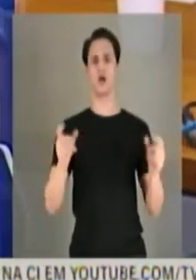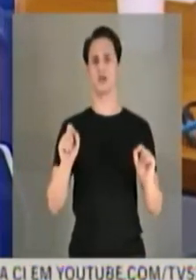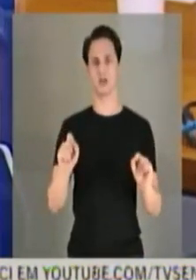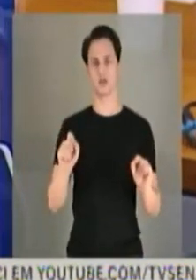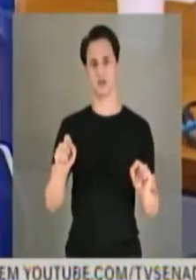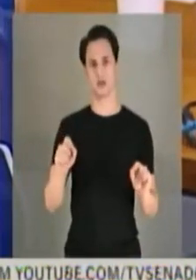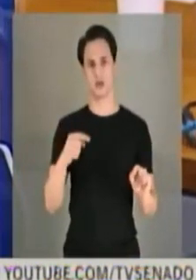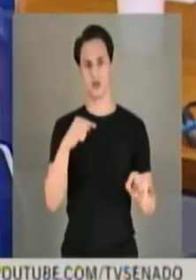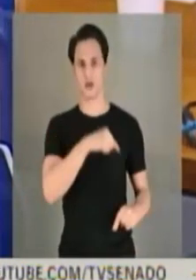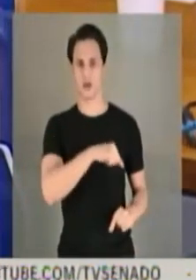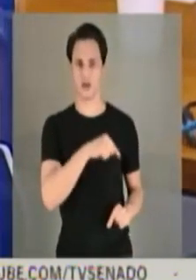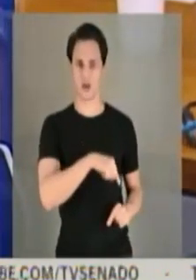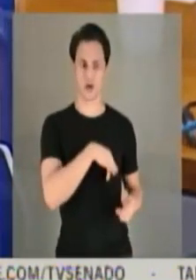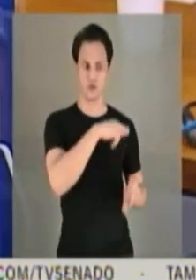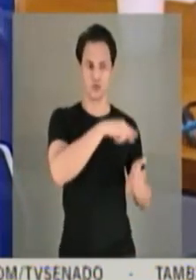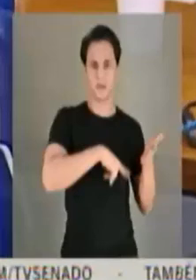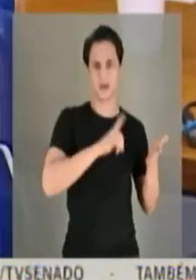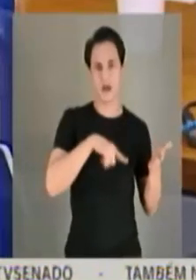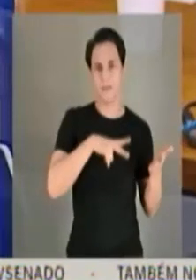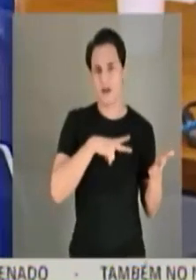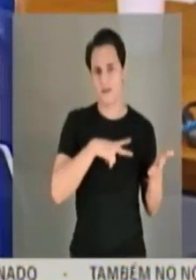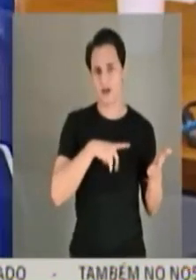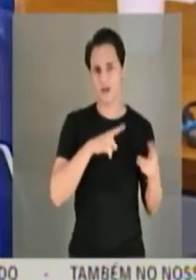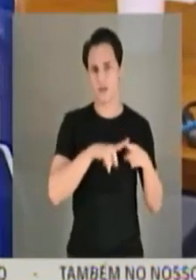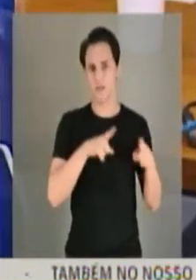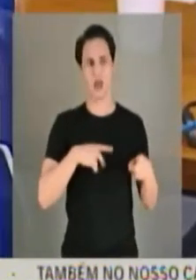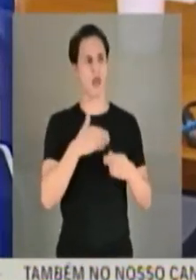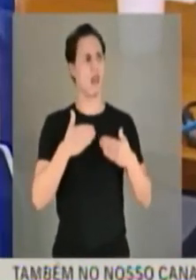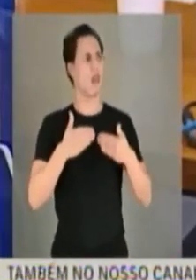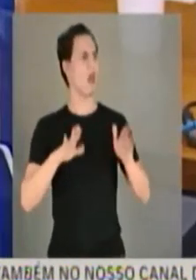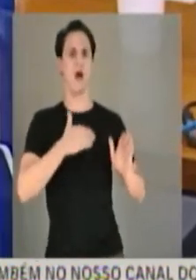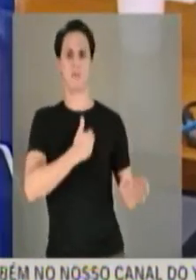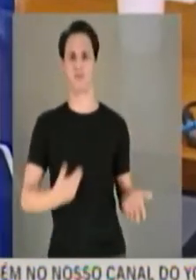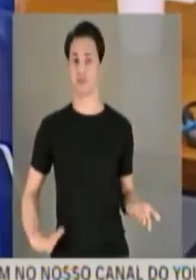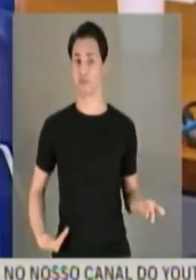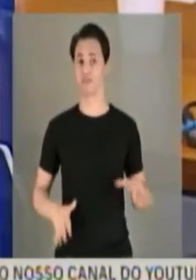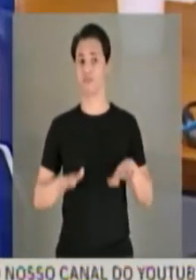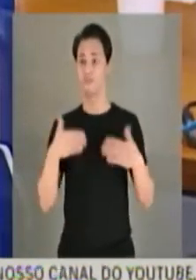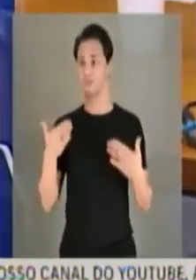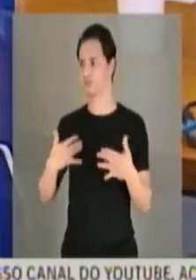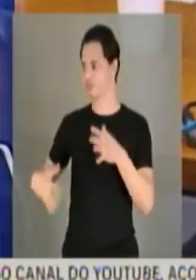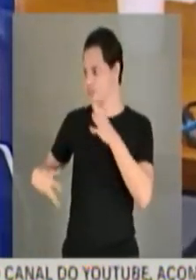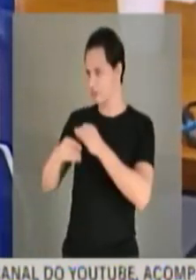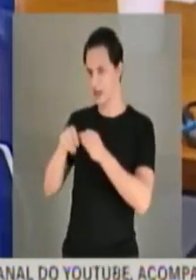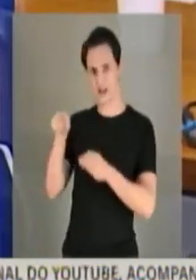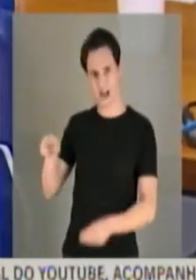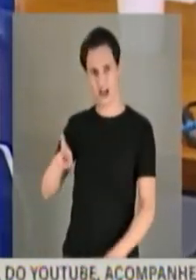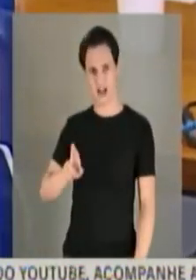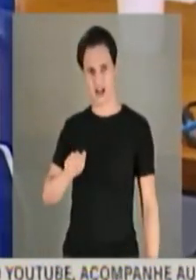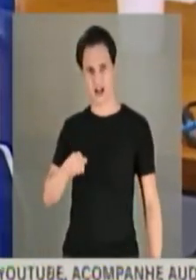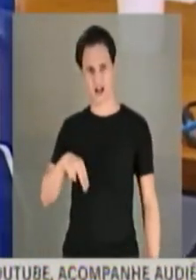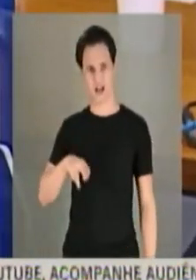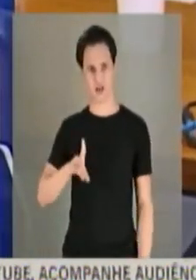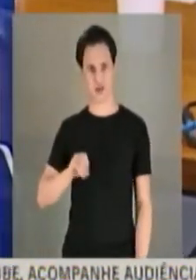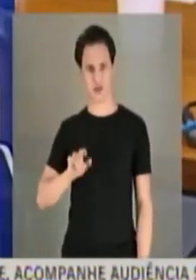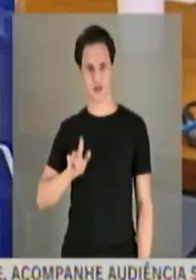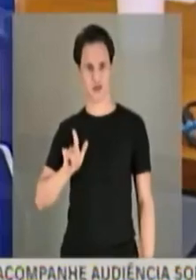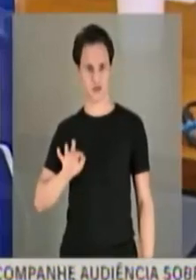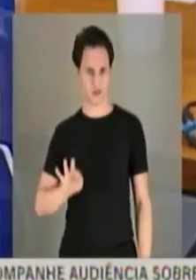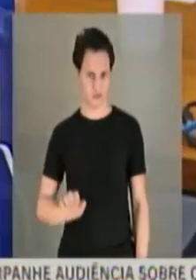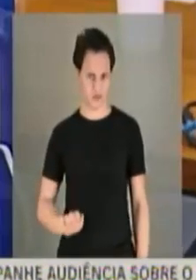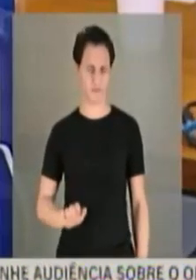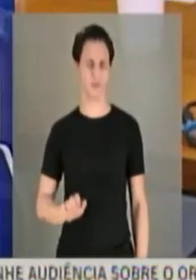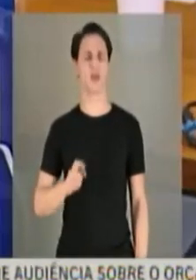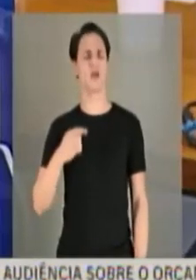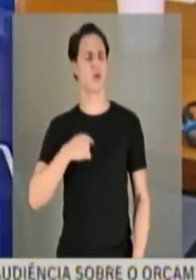público, quando na realidade se tratava de um documento privado. Então, na linha do senador Randolph, eu quero dizer que pouco importa se o senhor presidente da República fez o